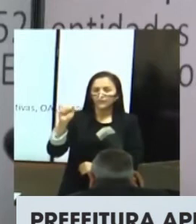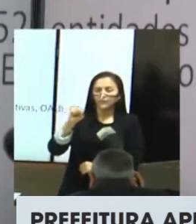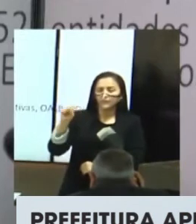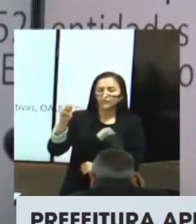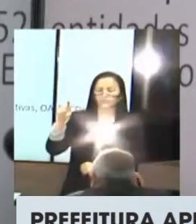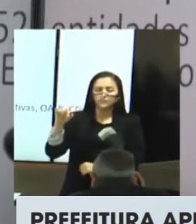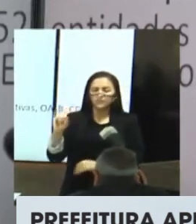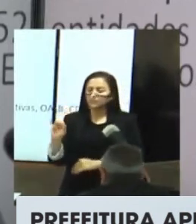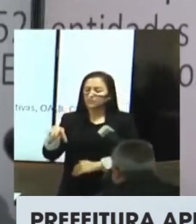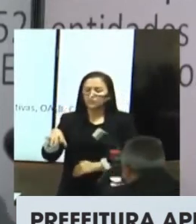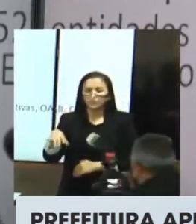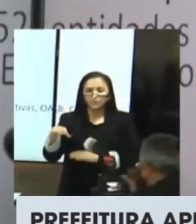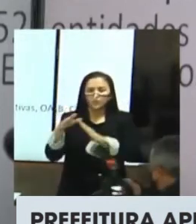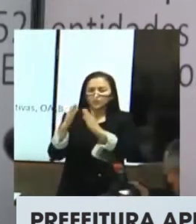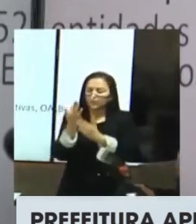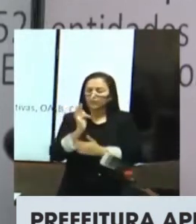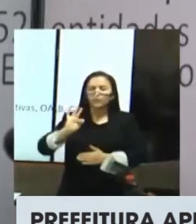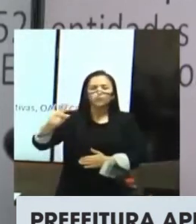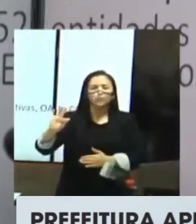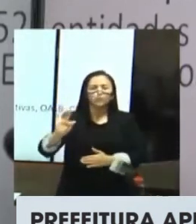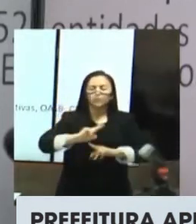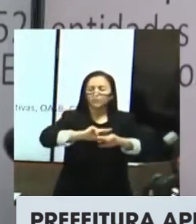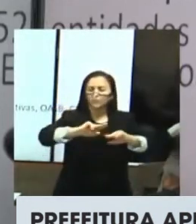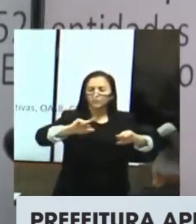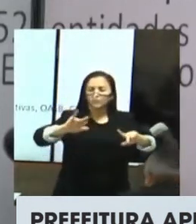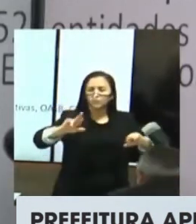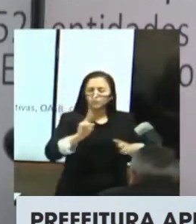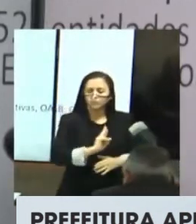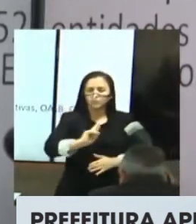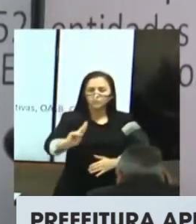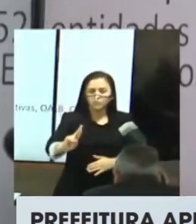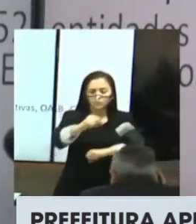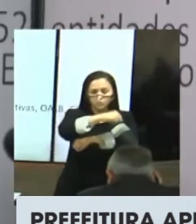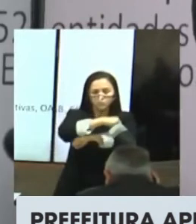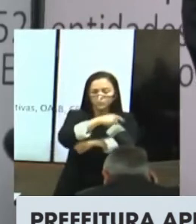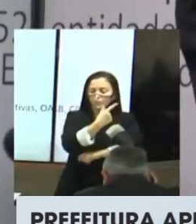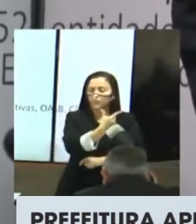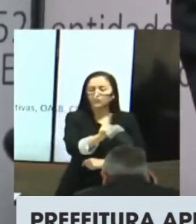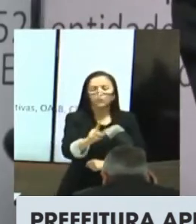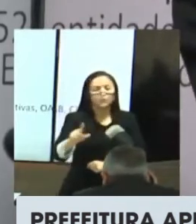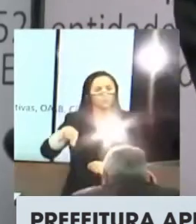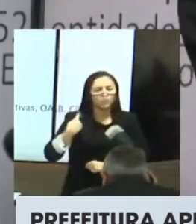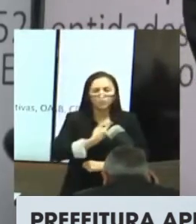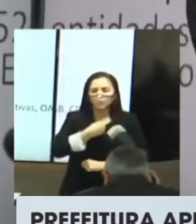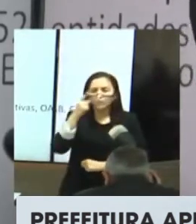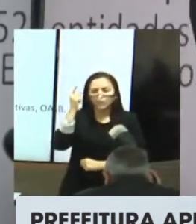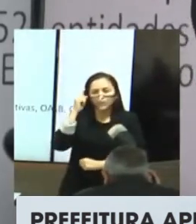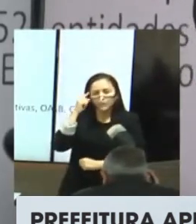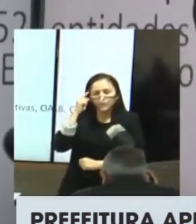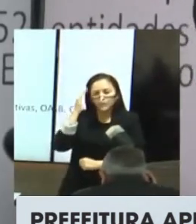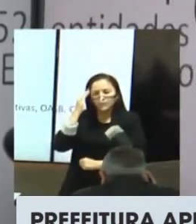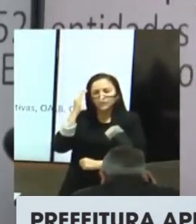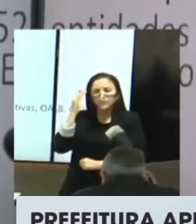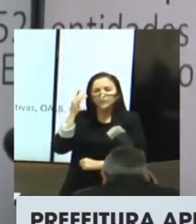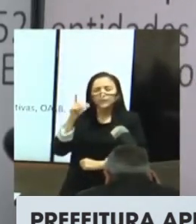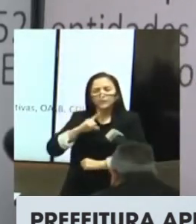reformas das unidades de saúde existentes, treinamento e aperfeiçoamento da Guarda Civil Municipal, ações de